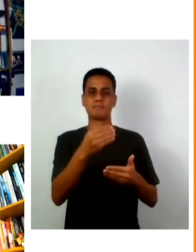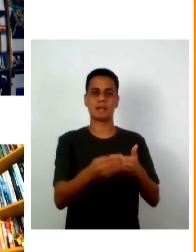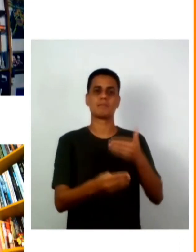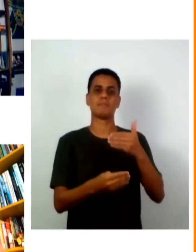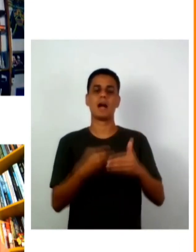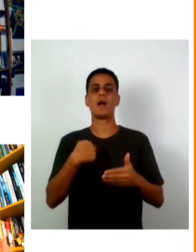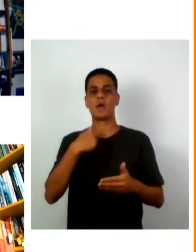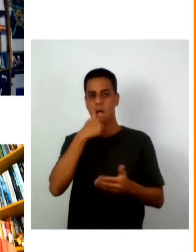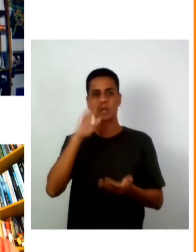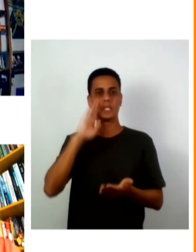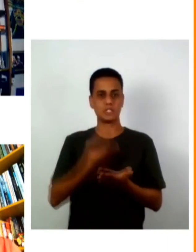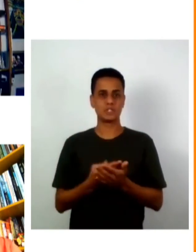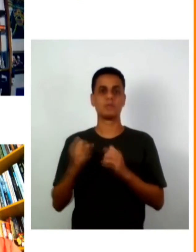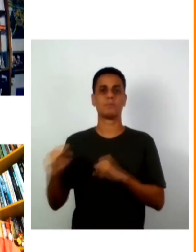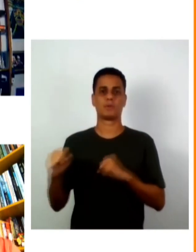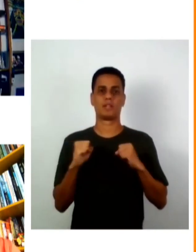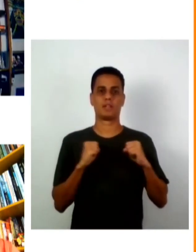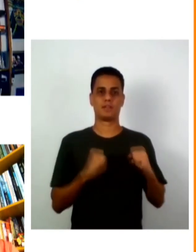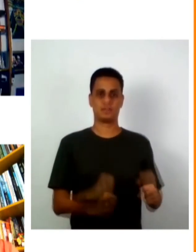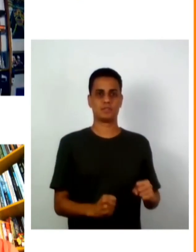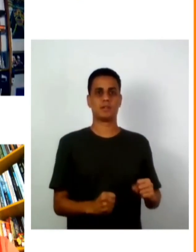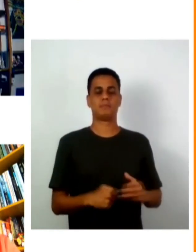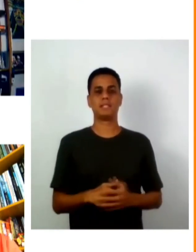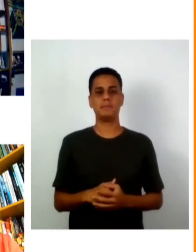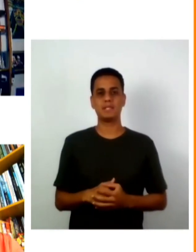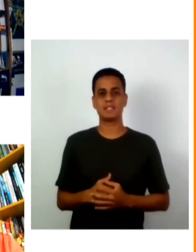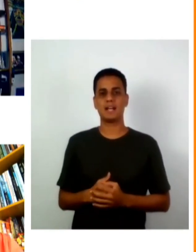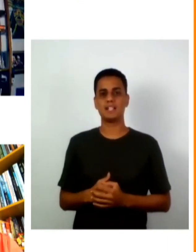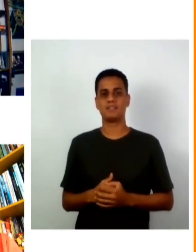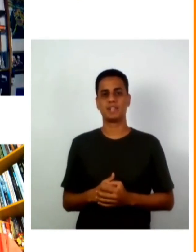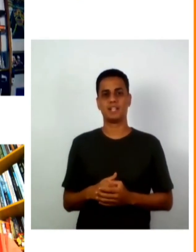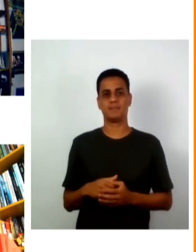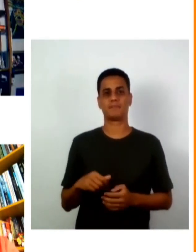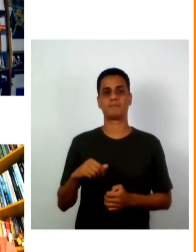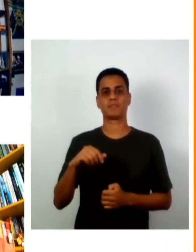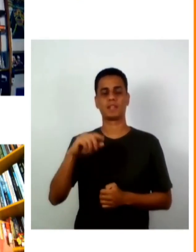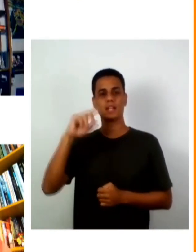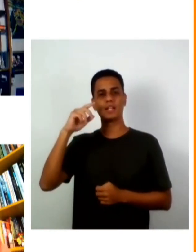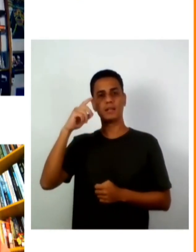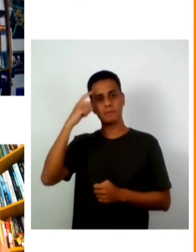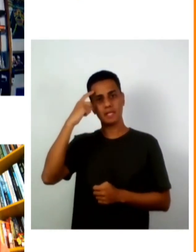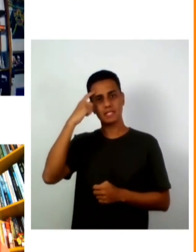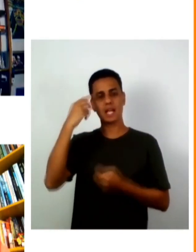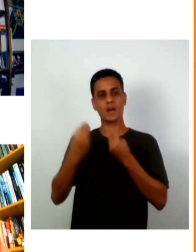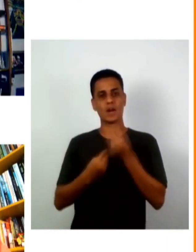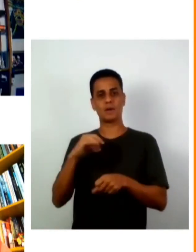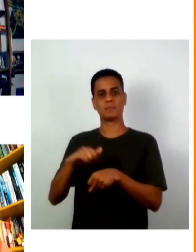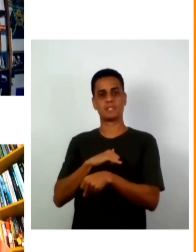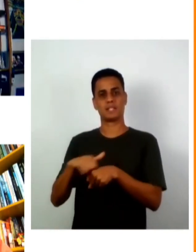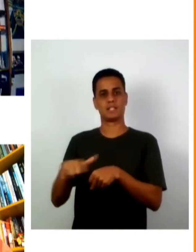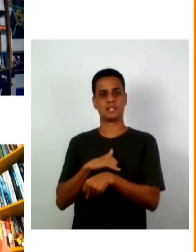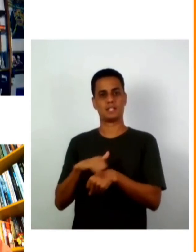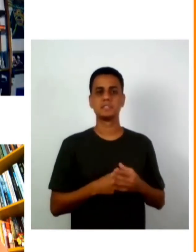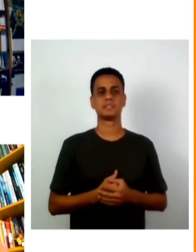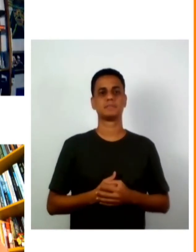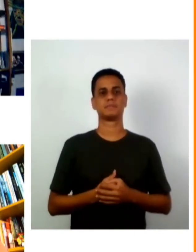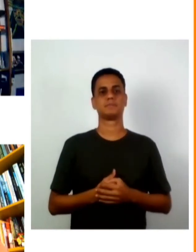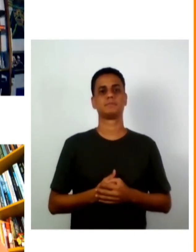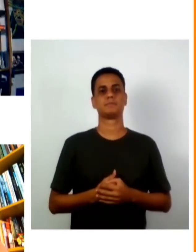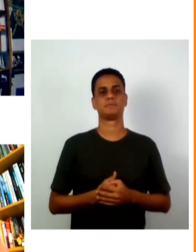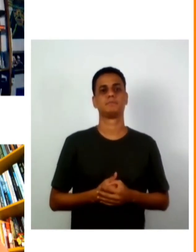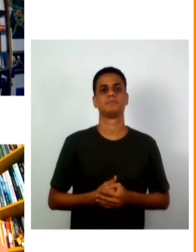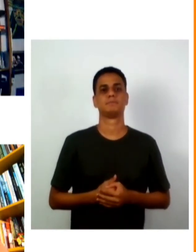hoje é algo muito potente e poderoso nós vamos aprender eu não tenho visto na verdade